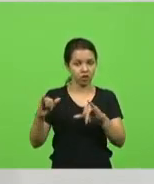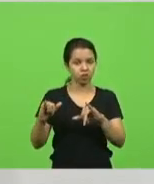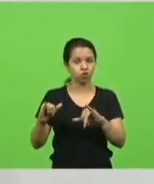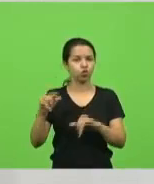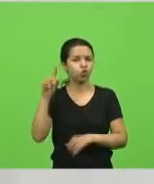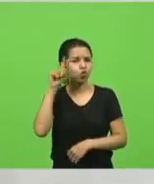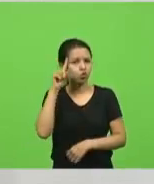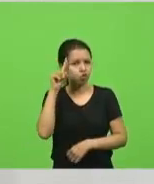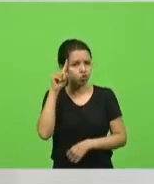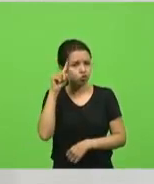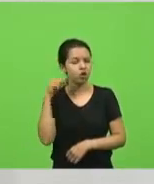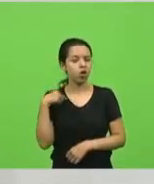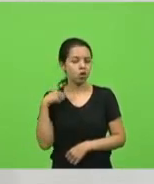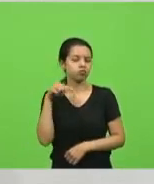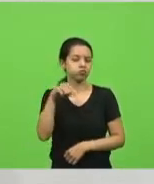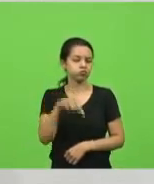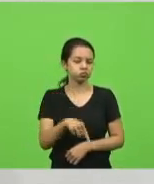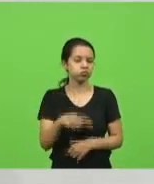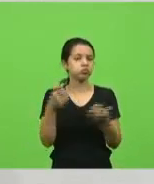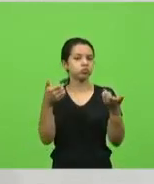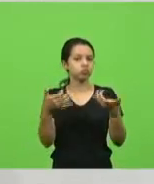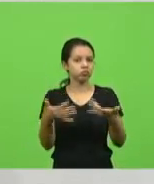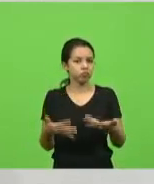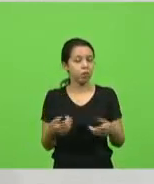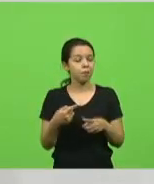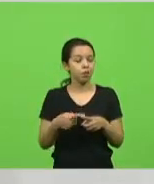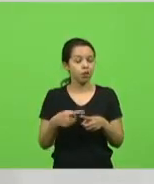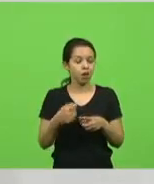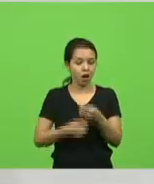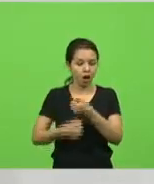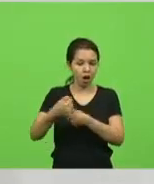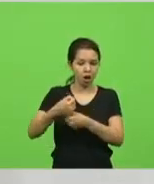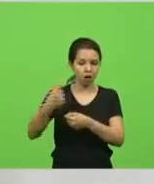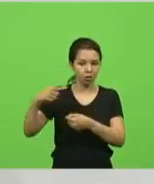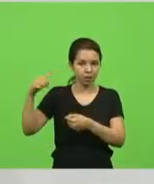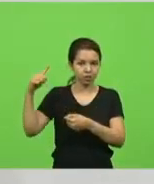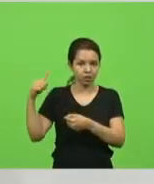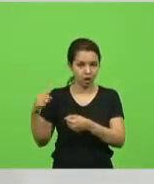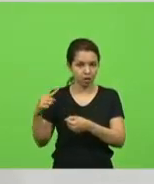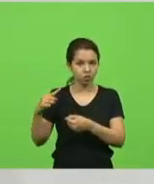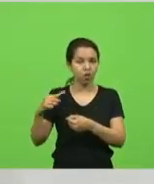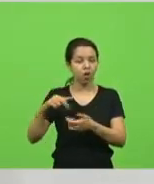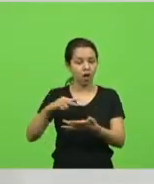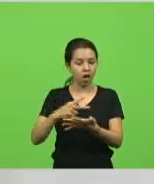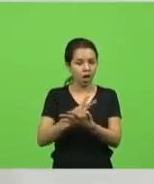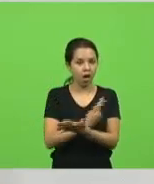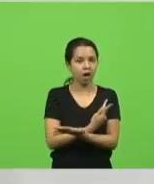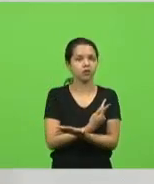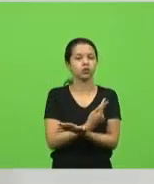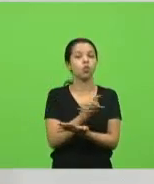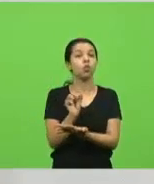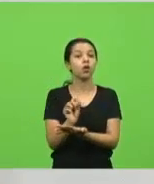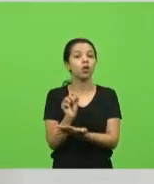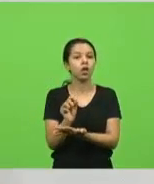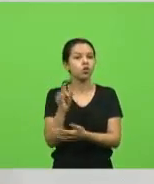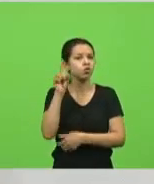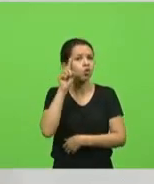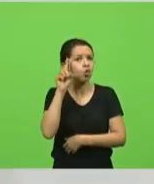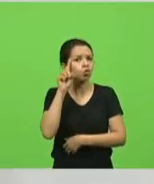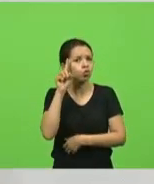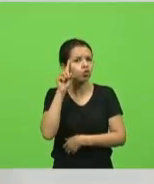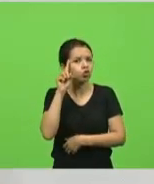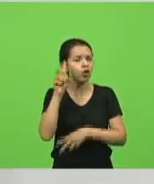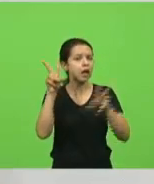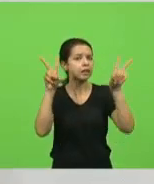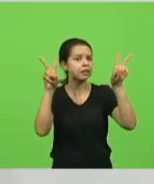tribuna. Porque nós falhamos ano passado quando nós não trouxemos todos os dias à tribuna esse assunto lockdown como ele deveria ter